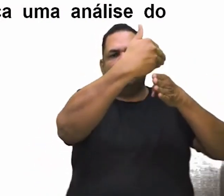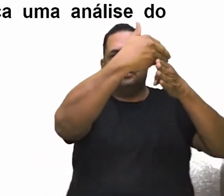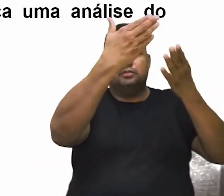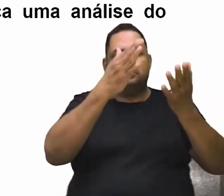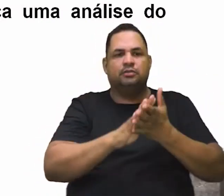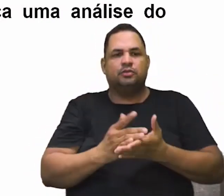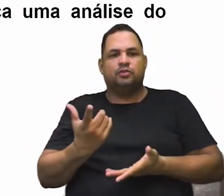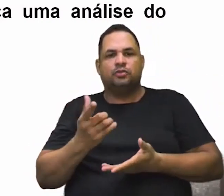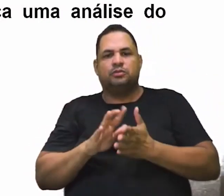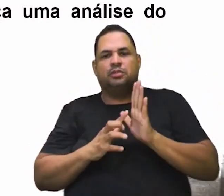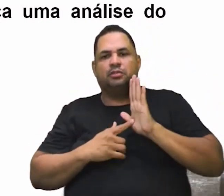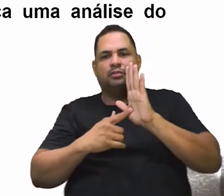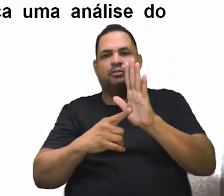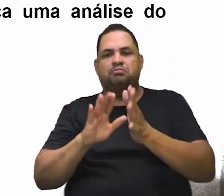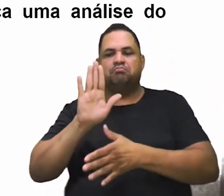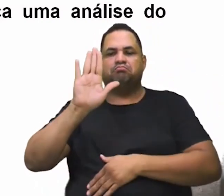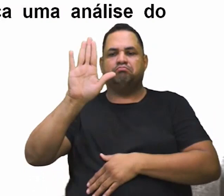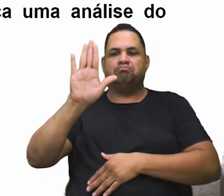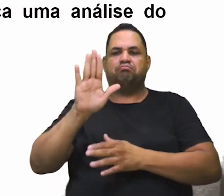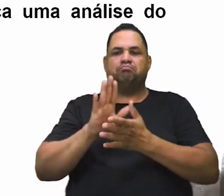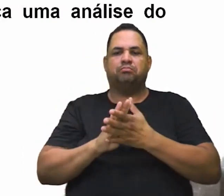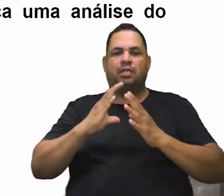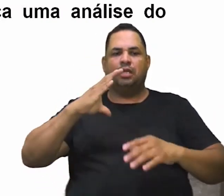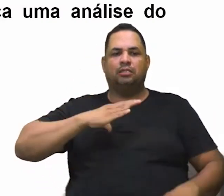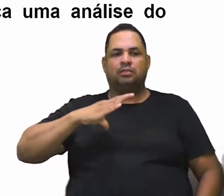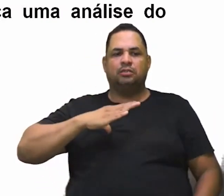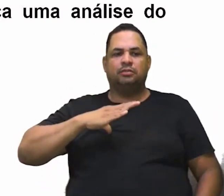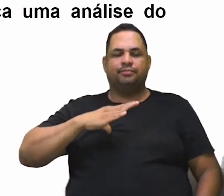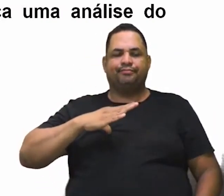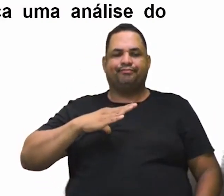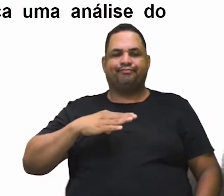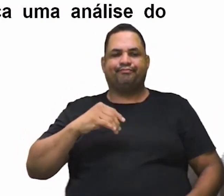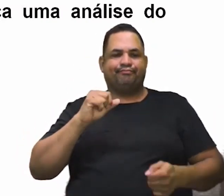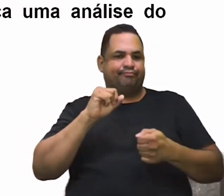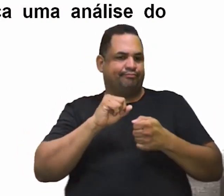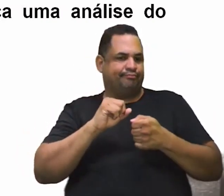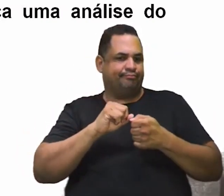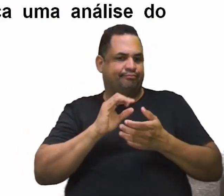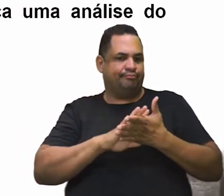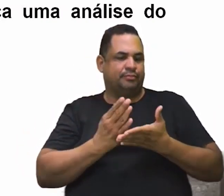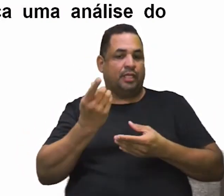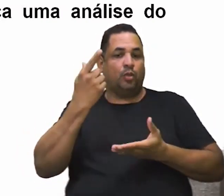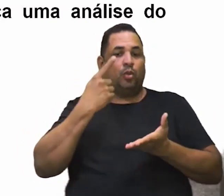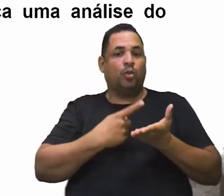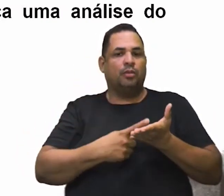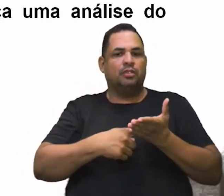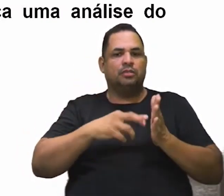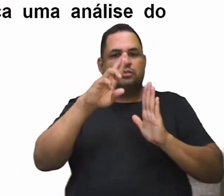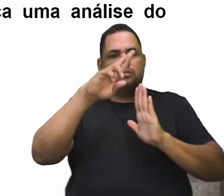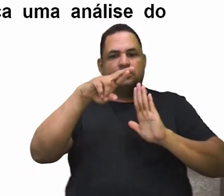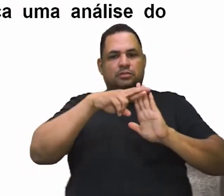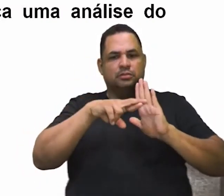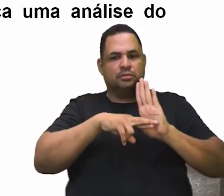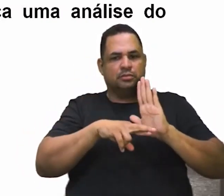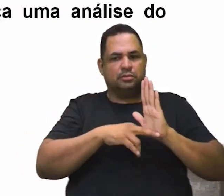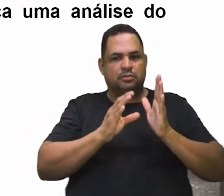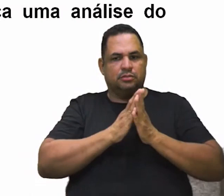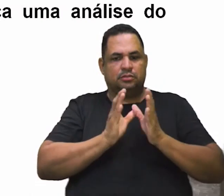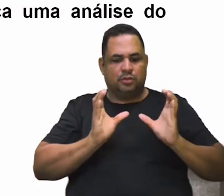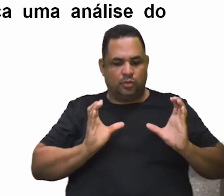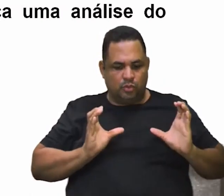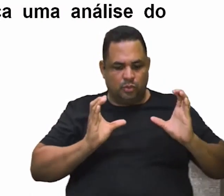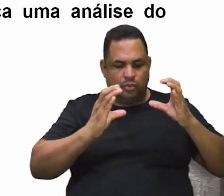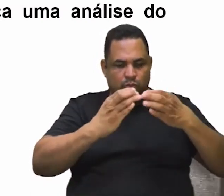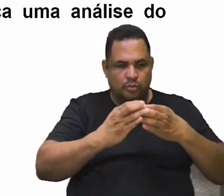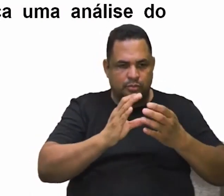representative of the people of the city. Aging according to the rules that were put in the Câmara of Vereadores. Essa